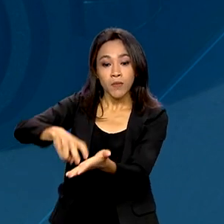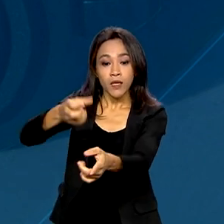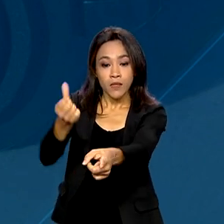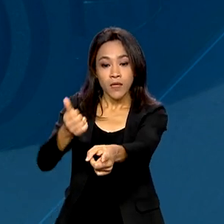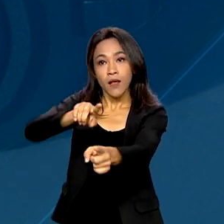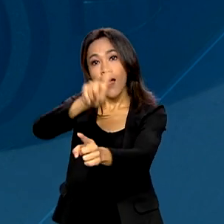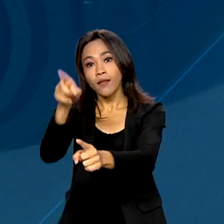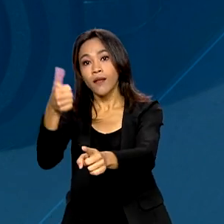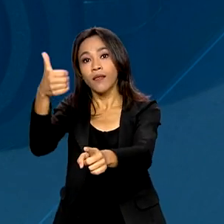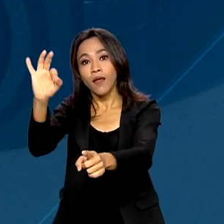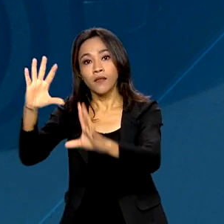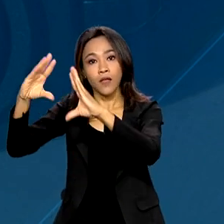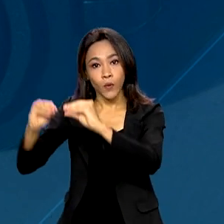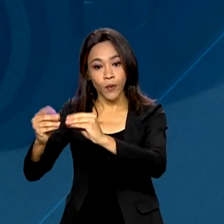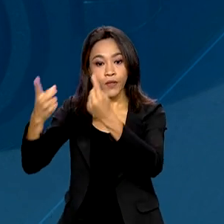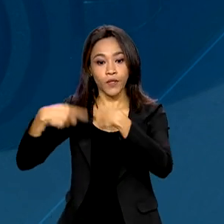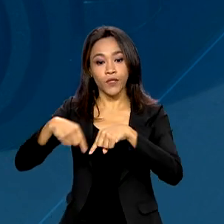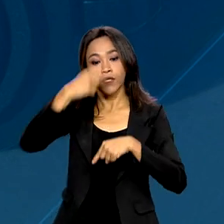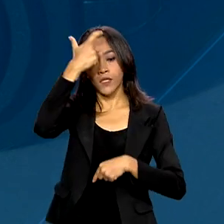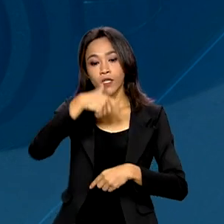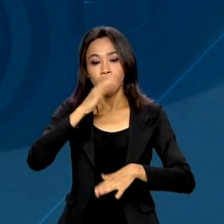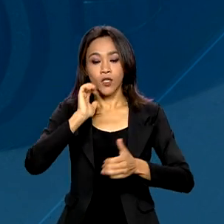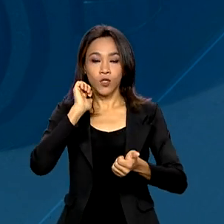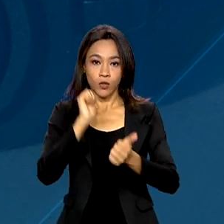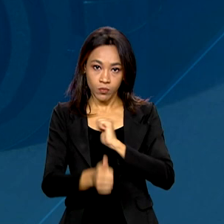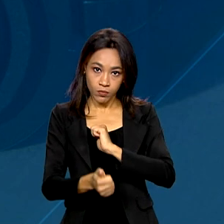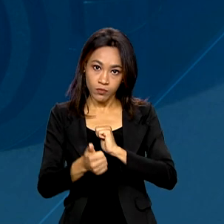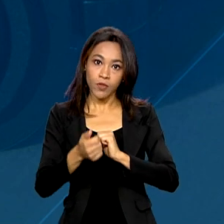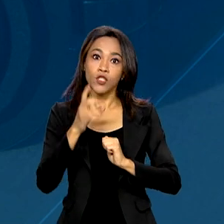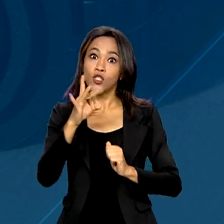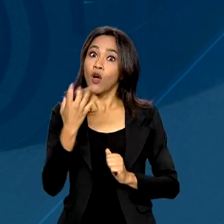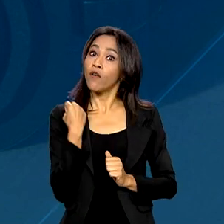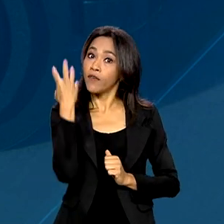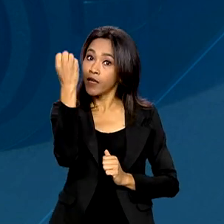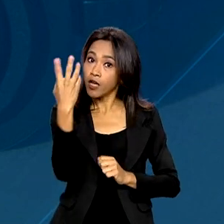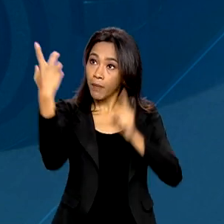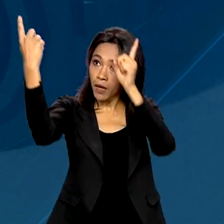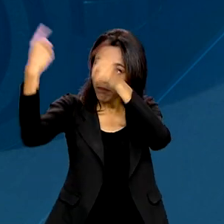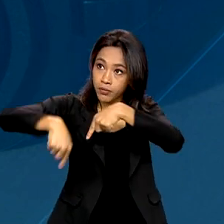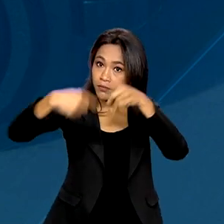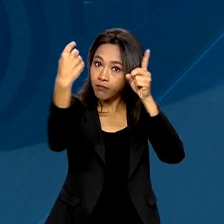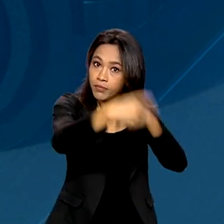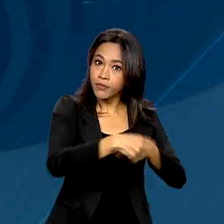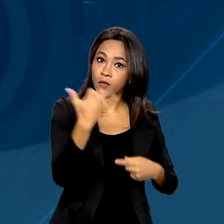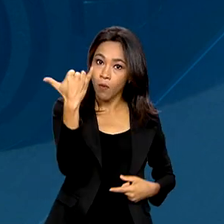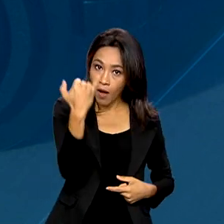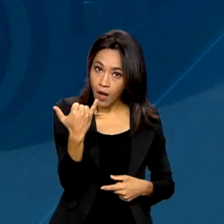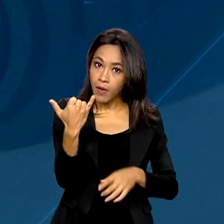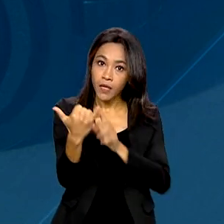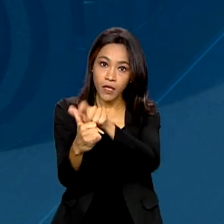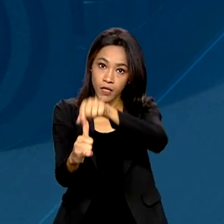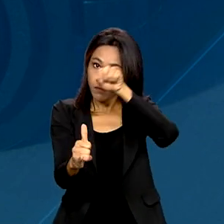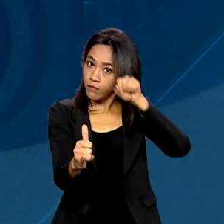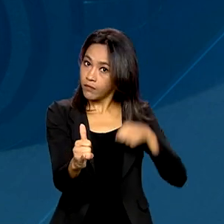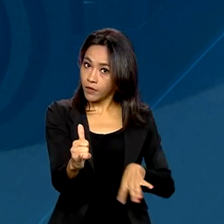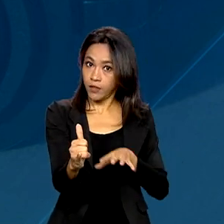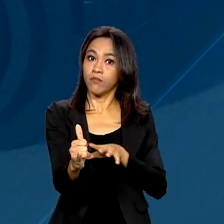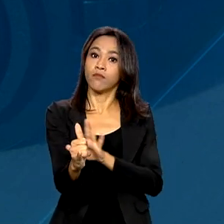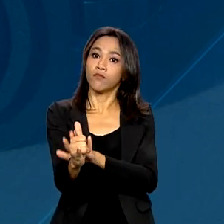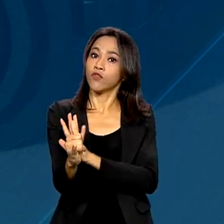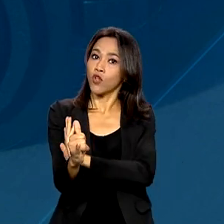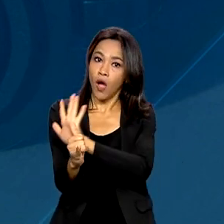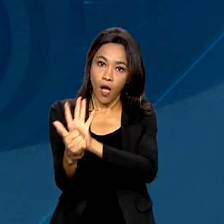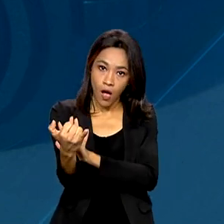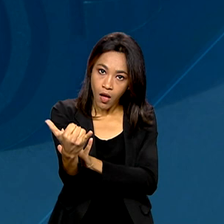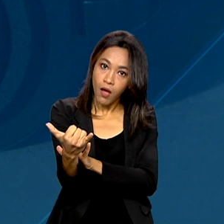da noite e os atiradores esportivos só poderão viajar para competições com a arma sem munição. E algumas